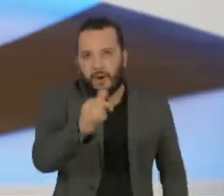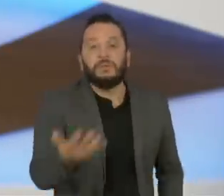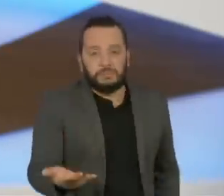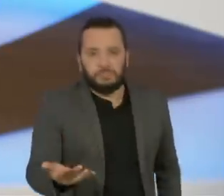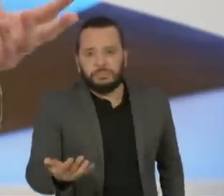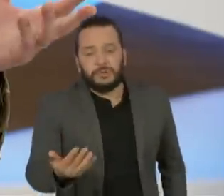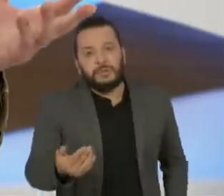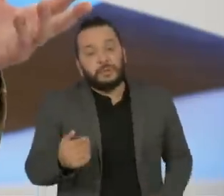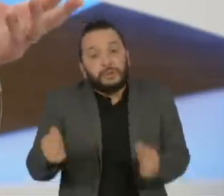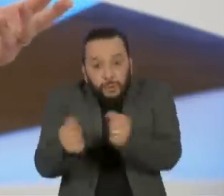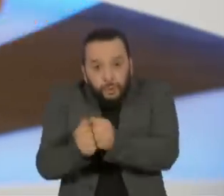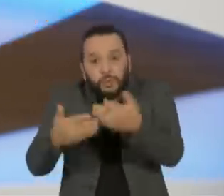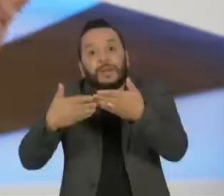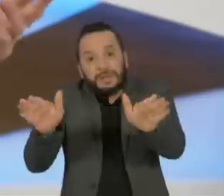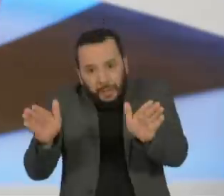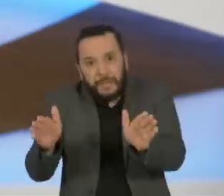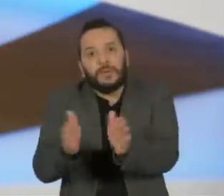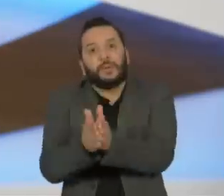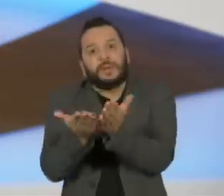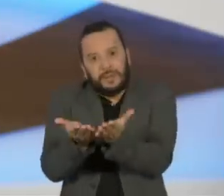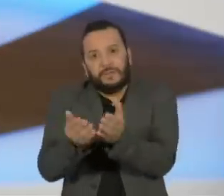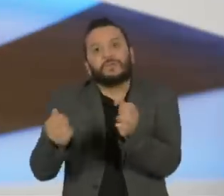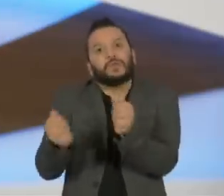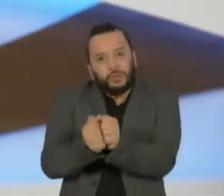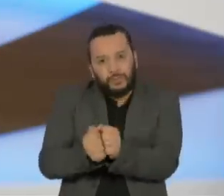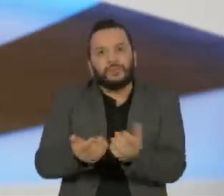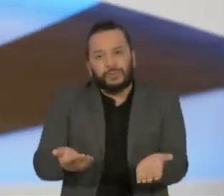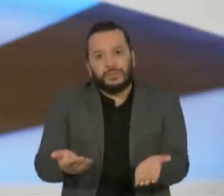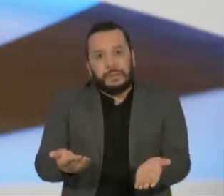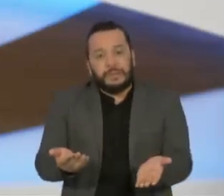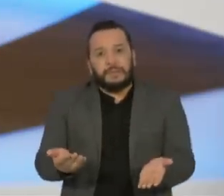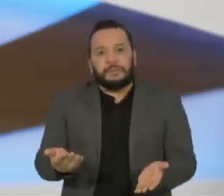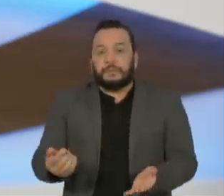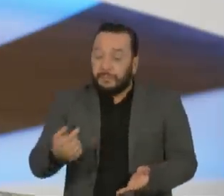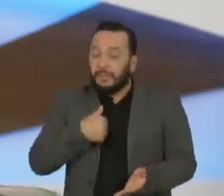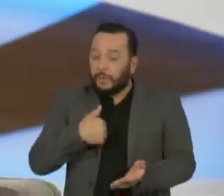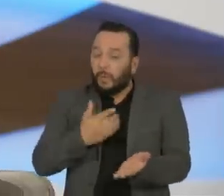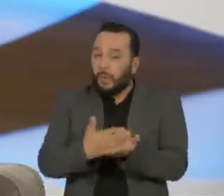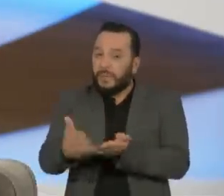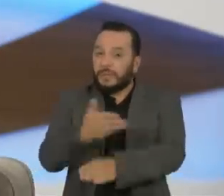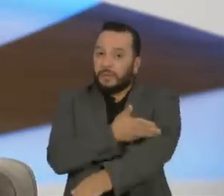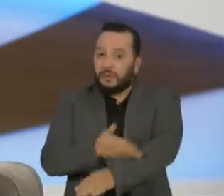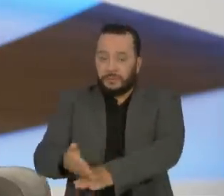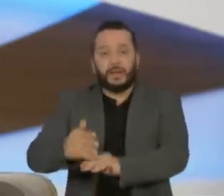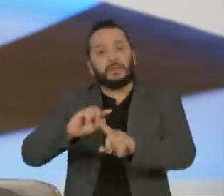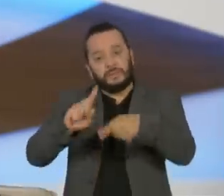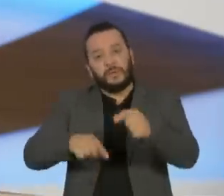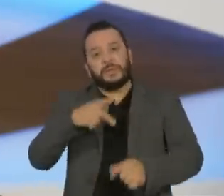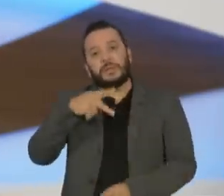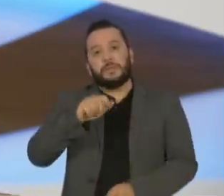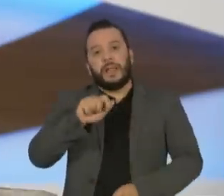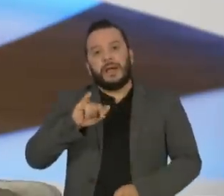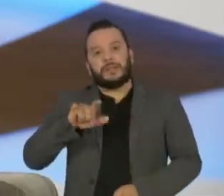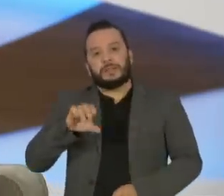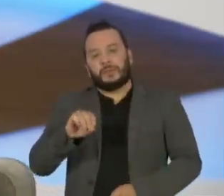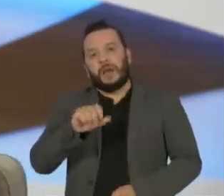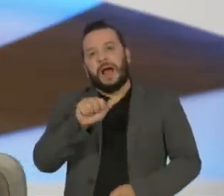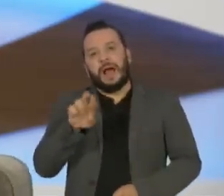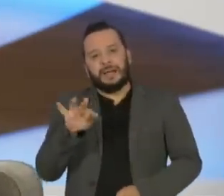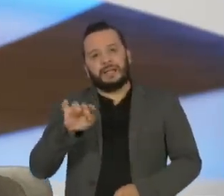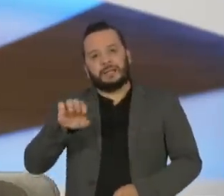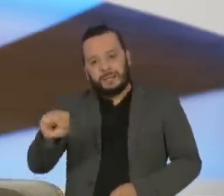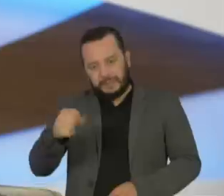coisa... Eu comecei a acostumar a fazer esse tipo de coisa. E fizemos o Palácio das Artes na primeira quinzena de